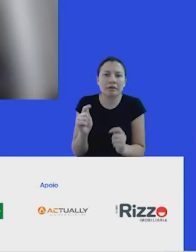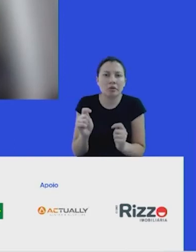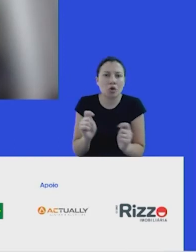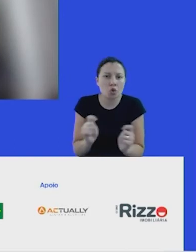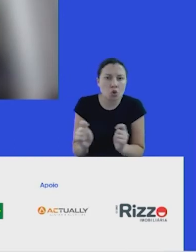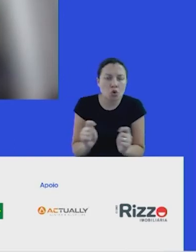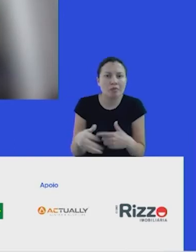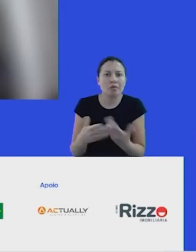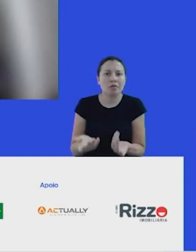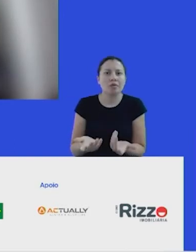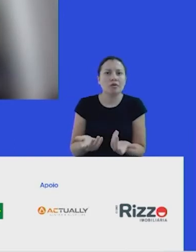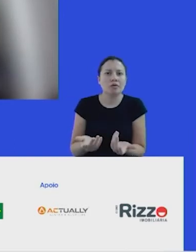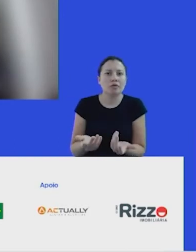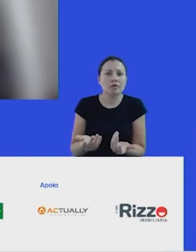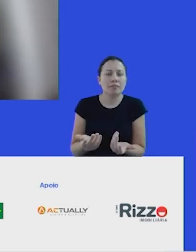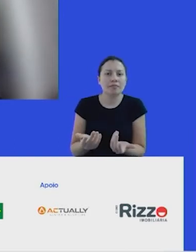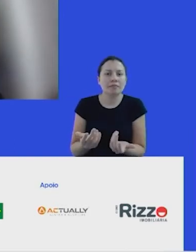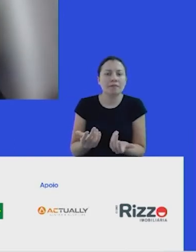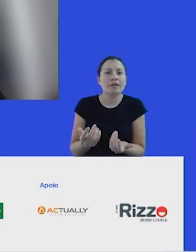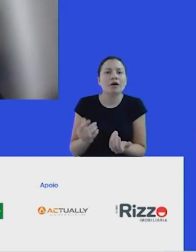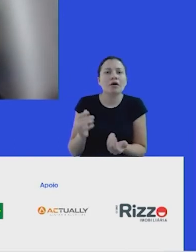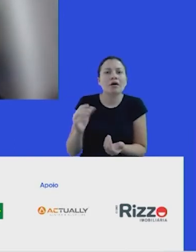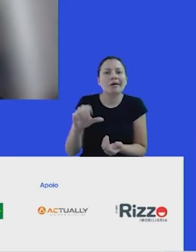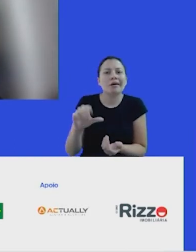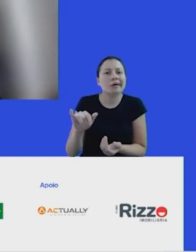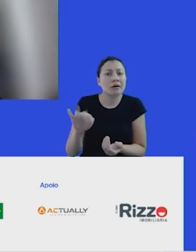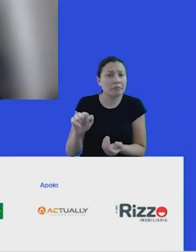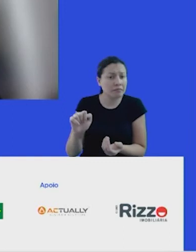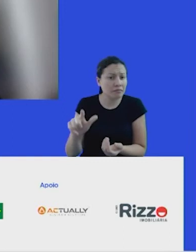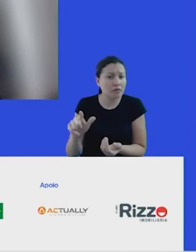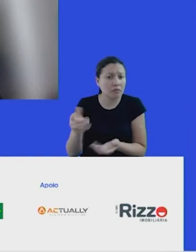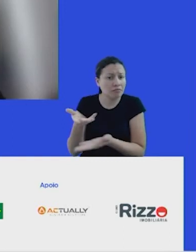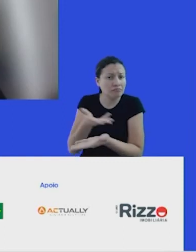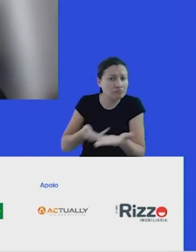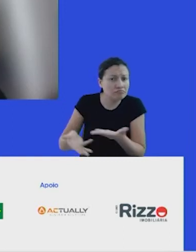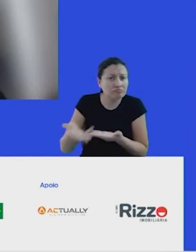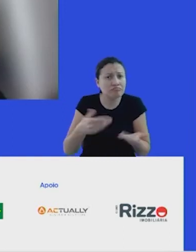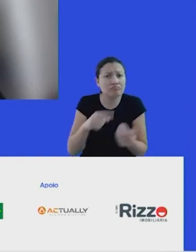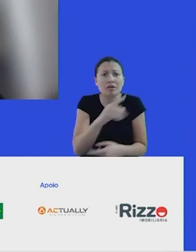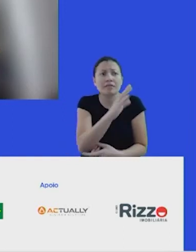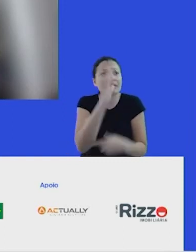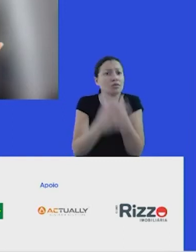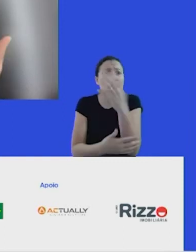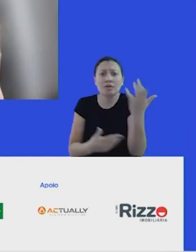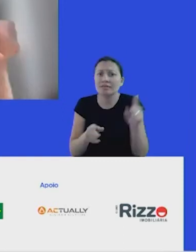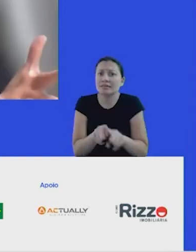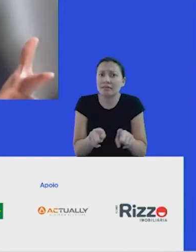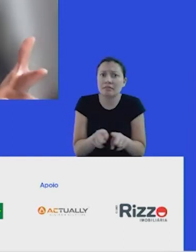o capital para dialogar com a natureza, porque eu falo enquanto uma